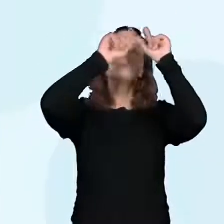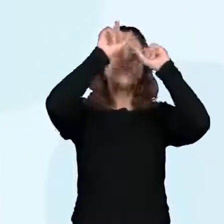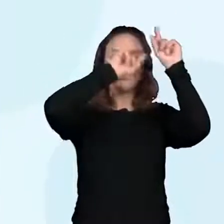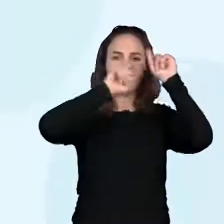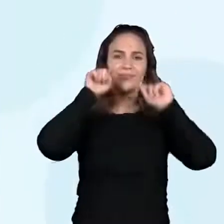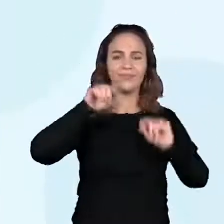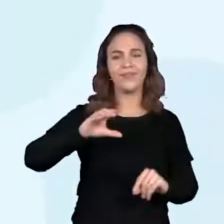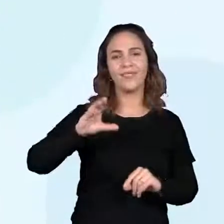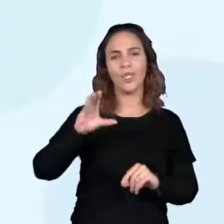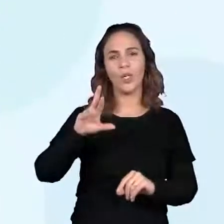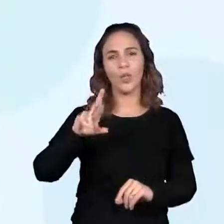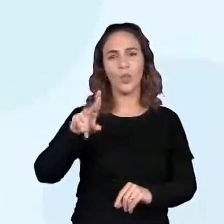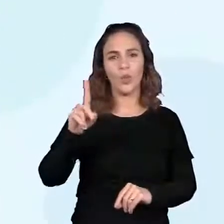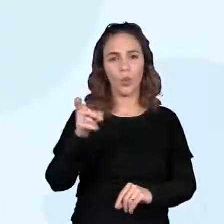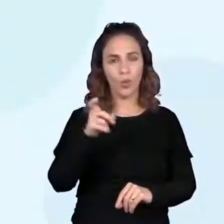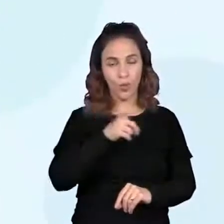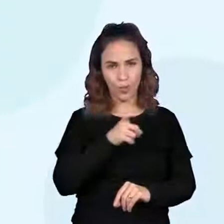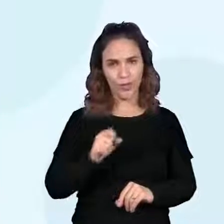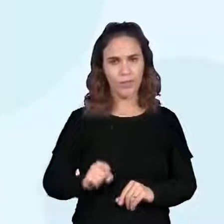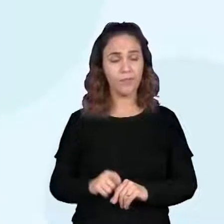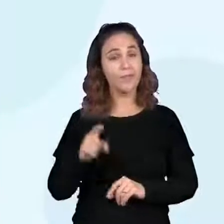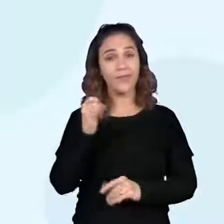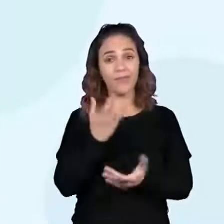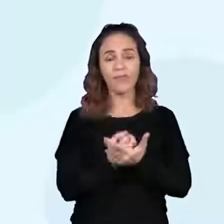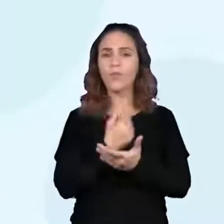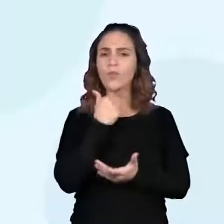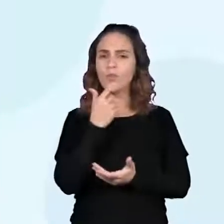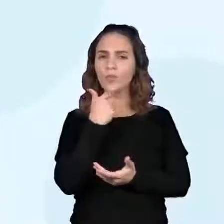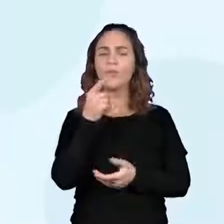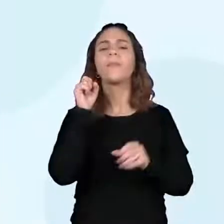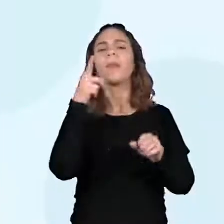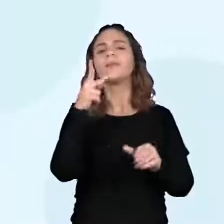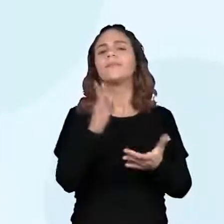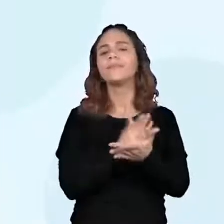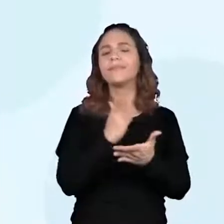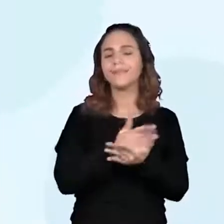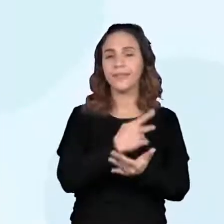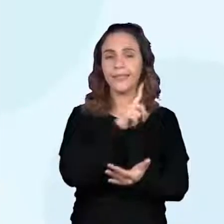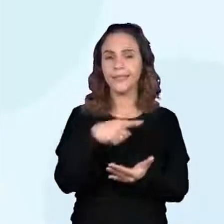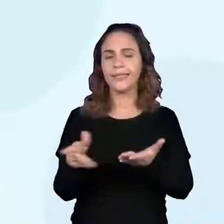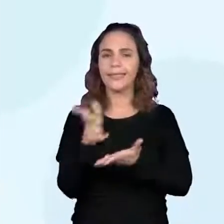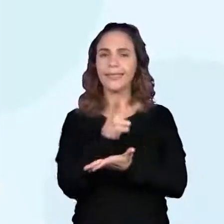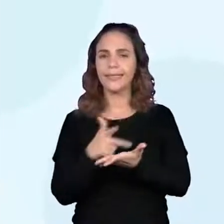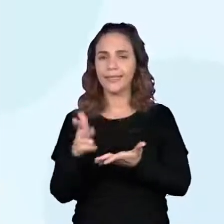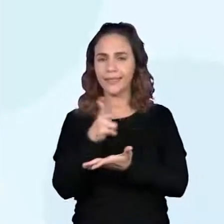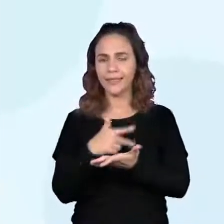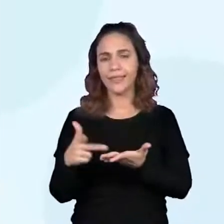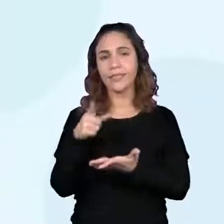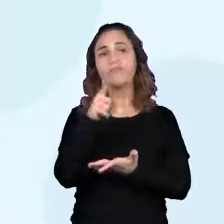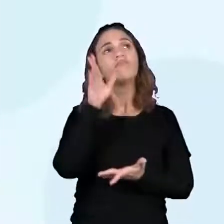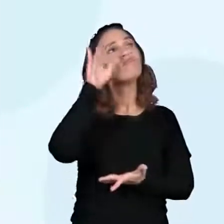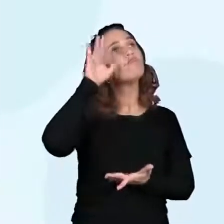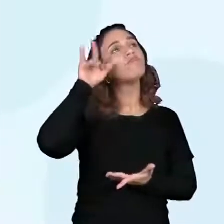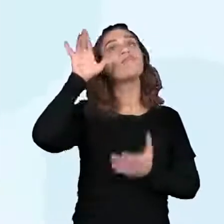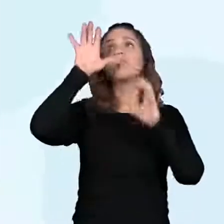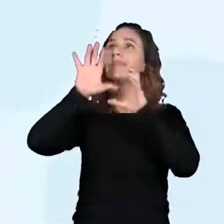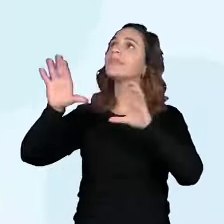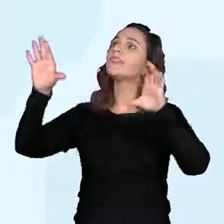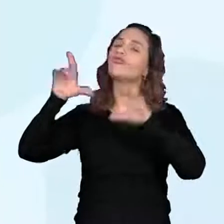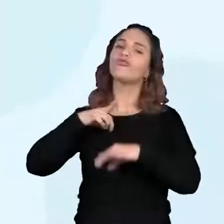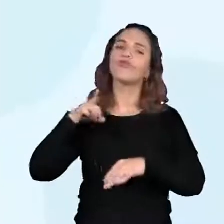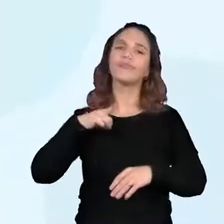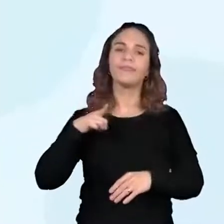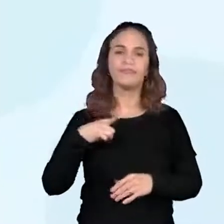Se você não conseguir baixar o aplicativo, você pode desenhar no seu caderno as constelações que você observa no céu da sua